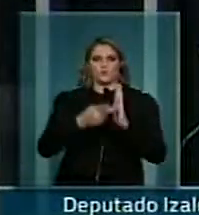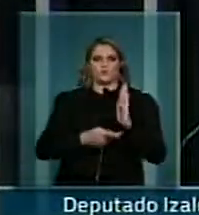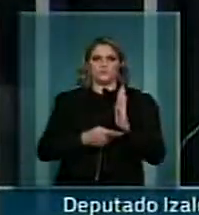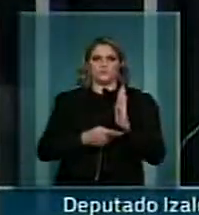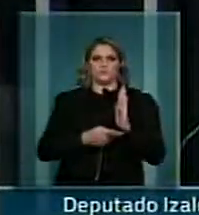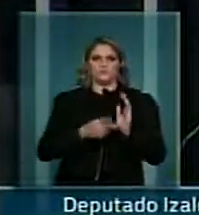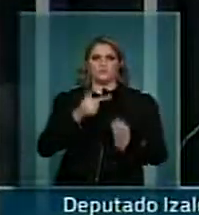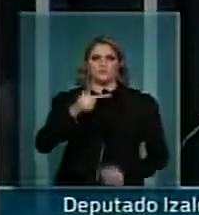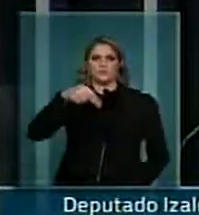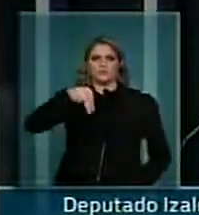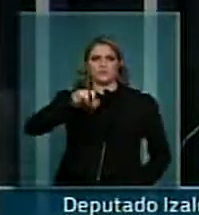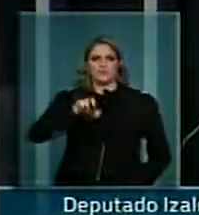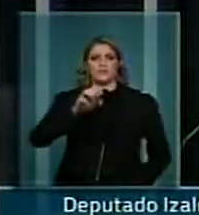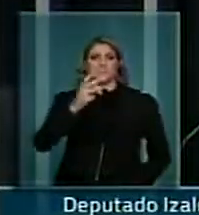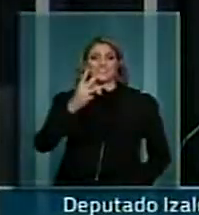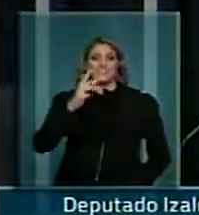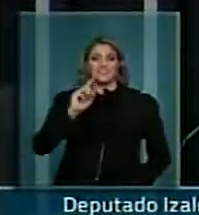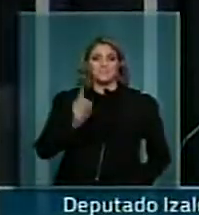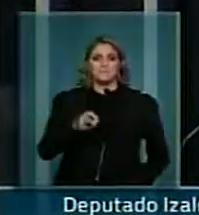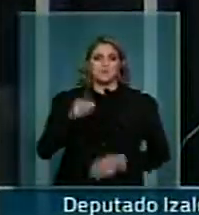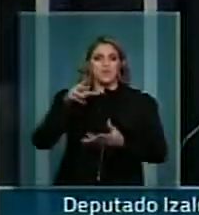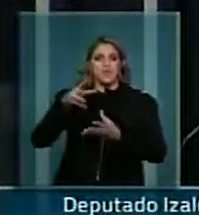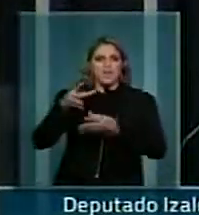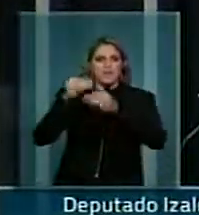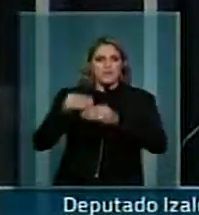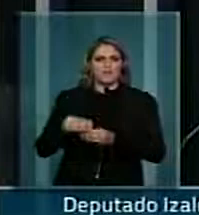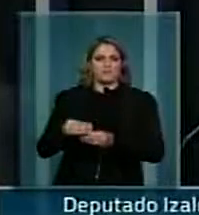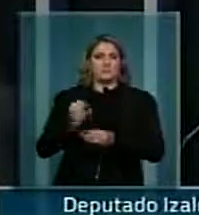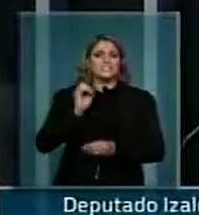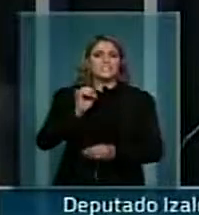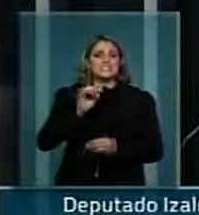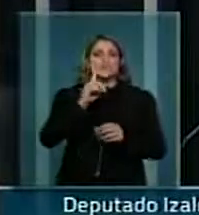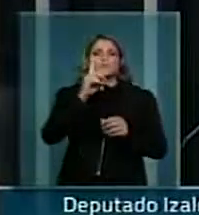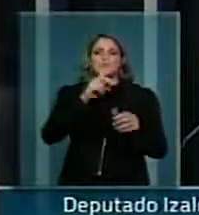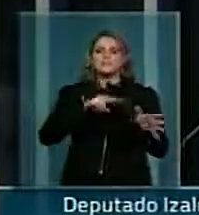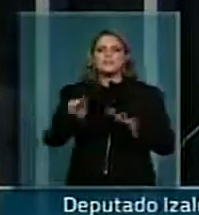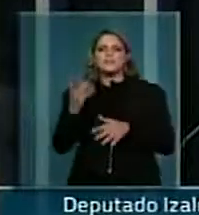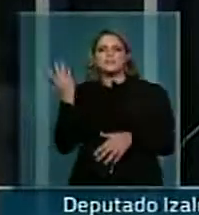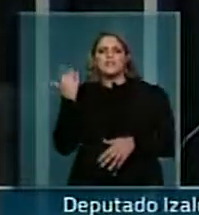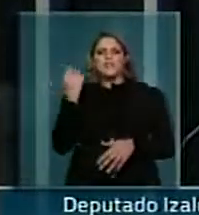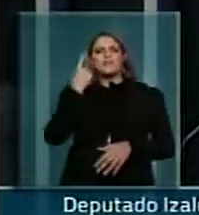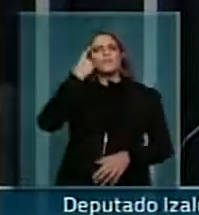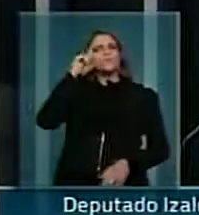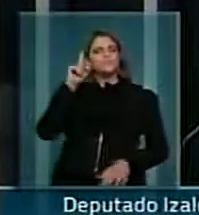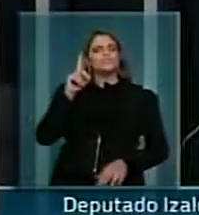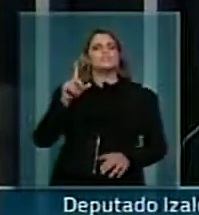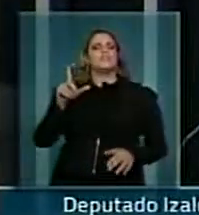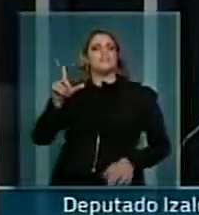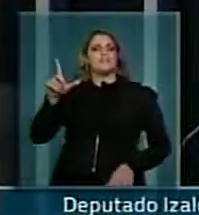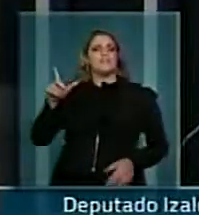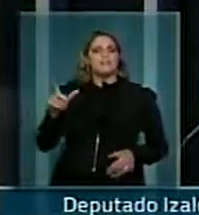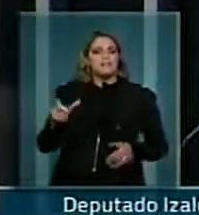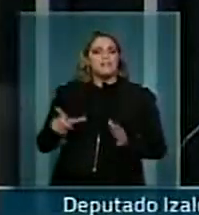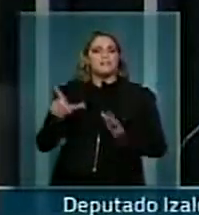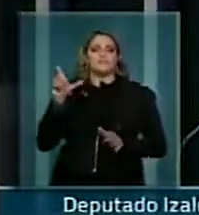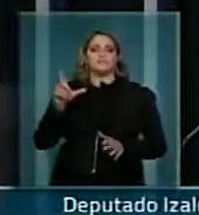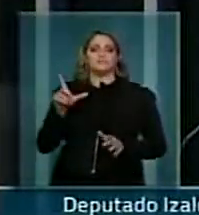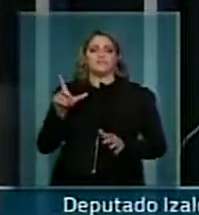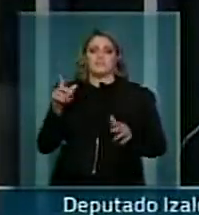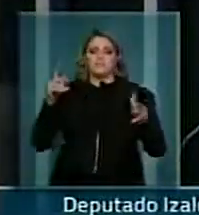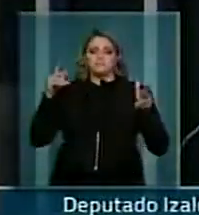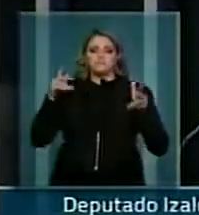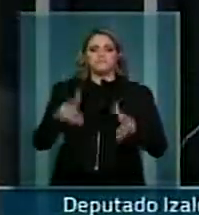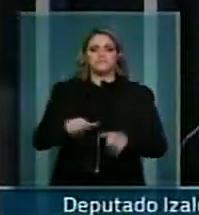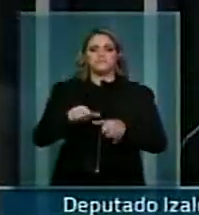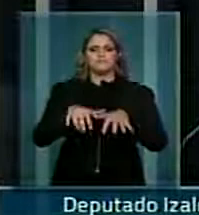emendas. Se a gente recebe o relatório uma semana antes, um dia antes e chega no plenário, é